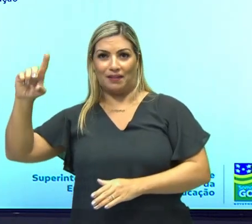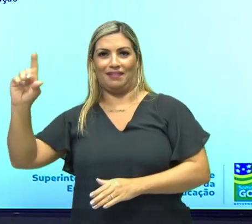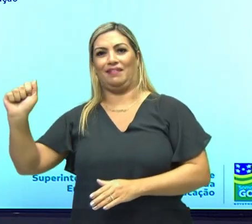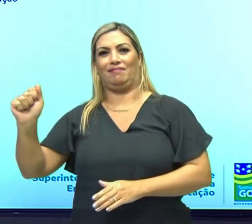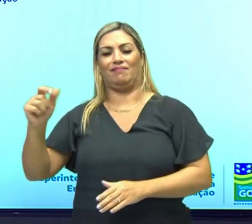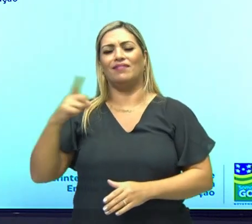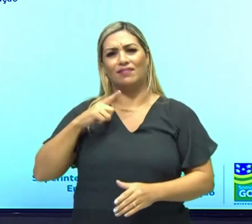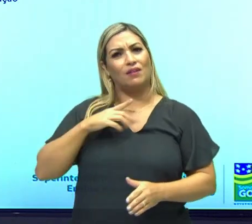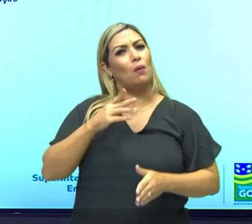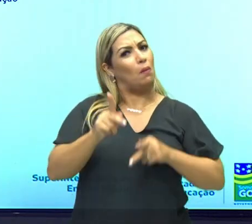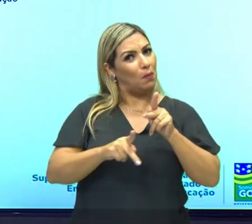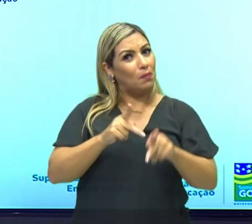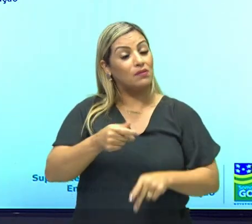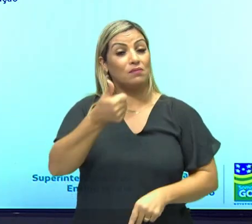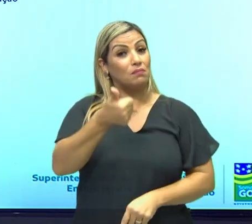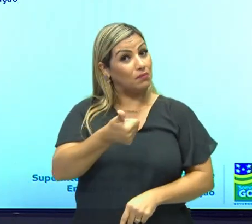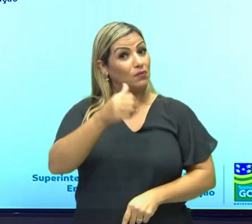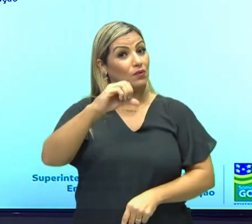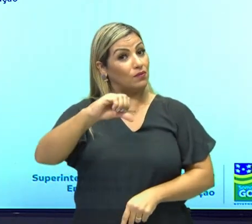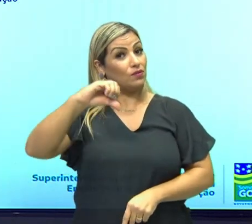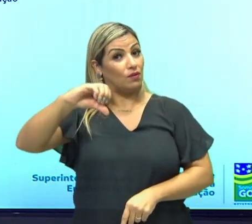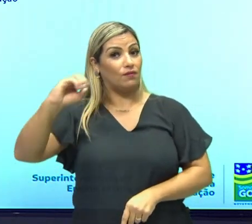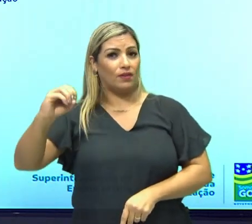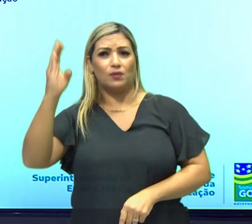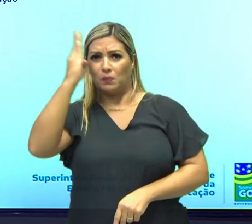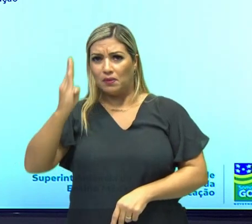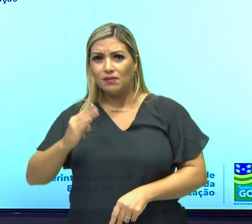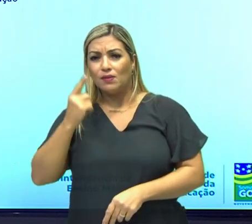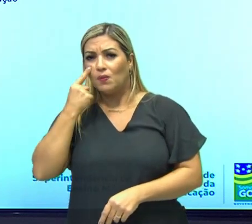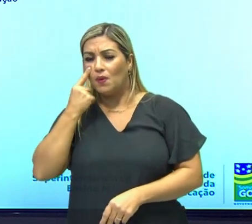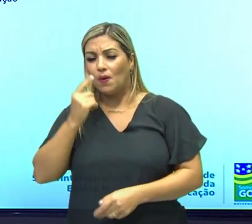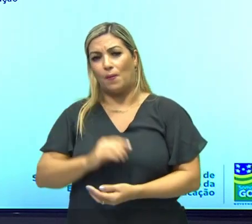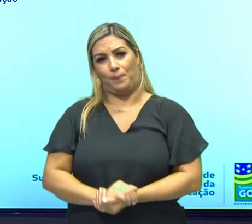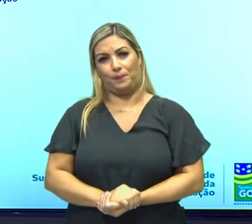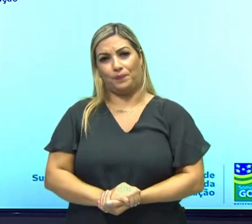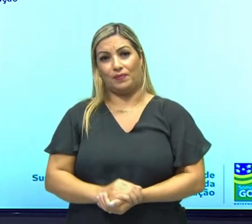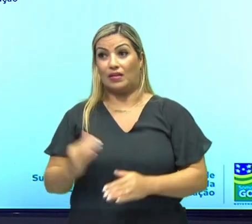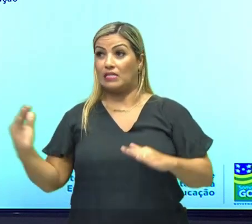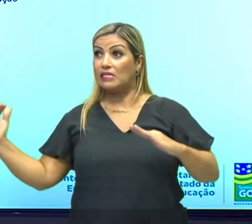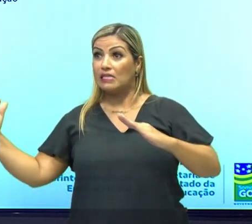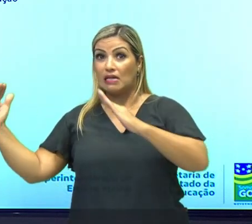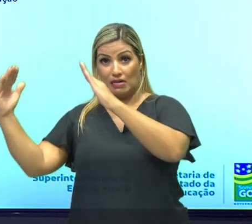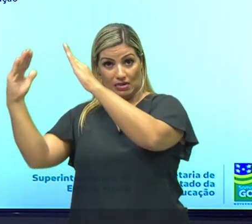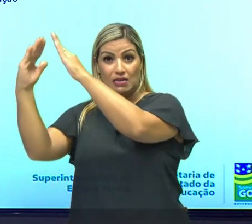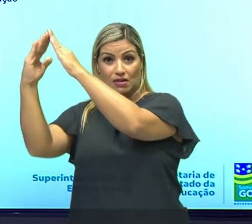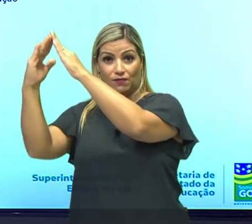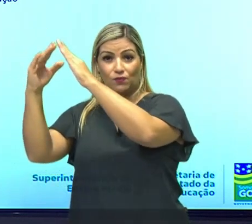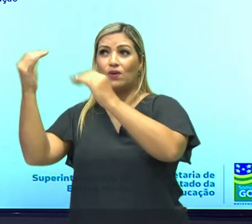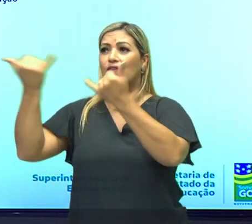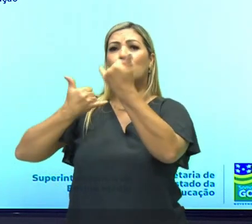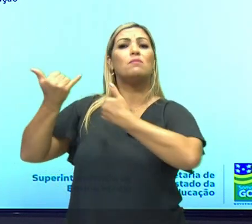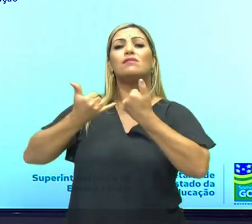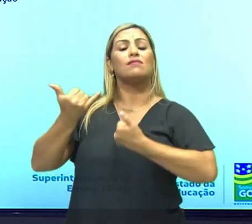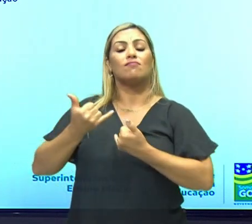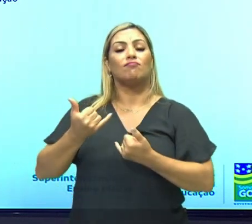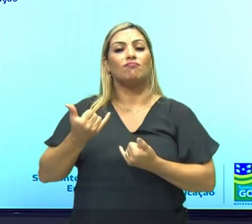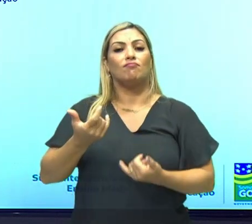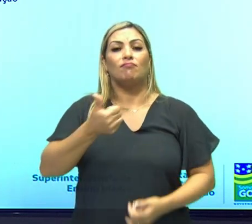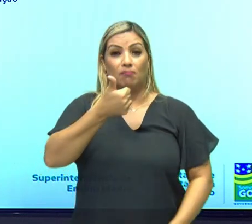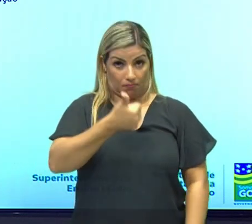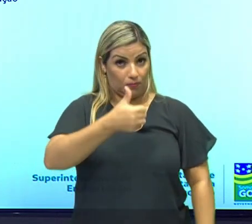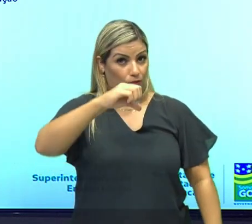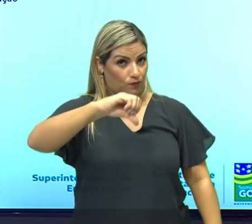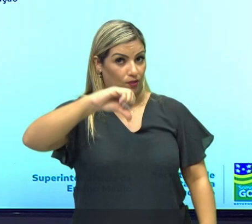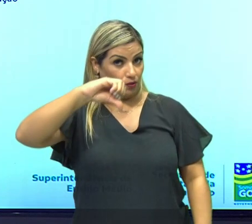1990 do Brasil. Olha aqui, quando eu olho para esse gráfico, com as informações que eu tenho, que em 1990,